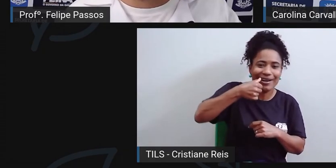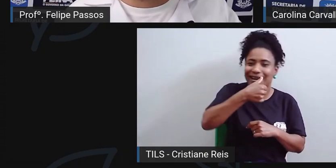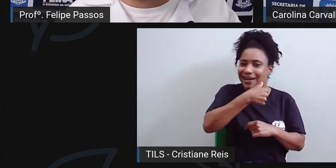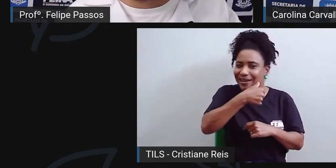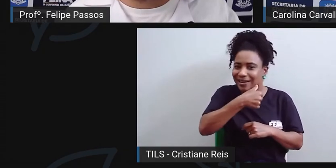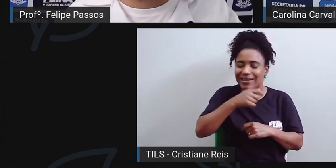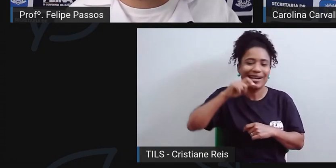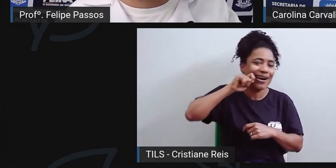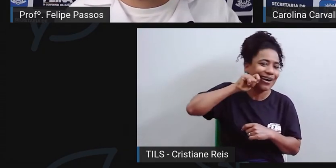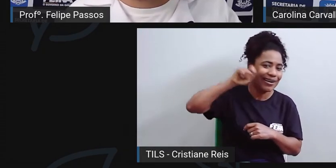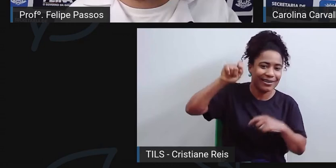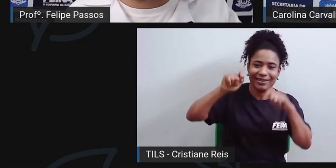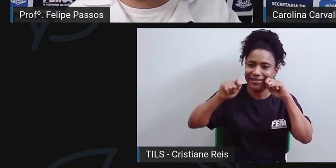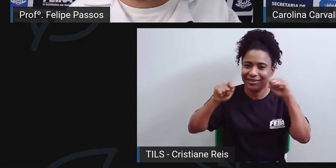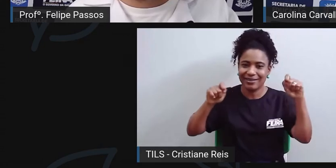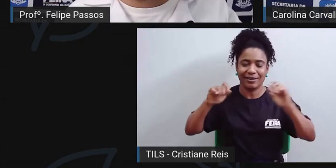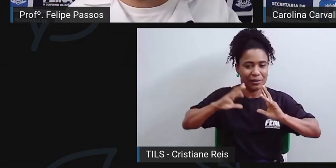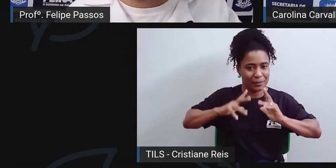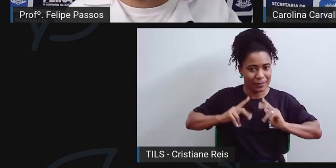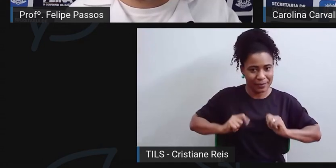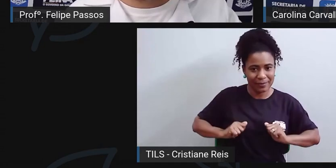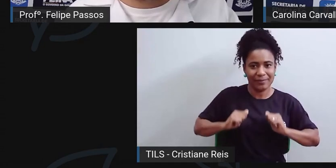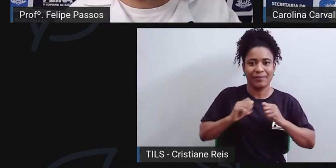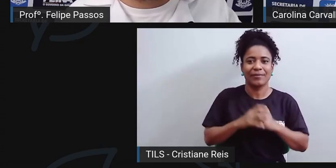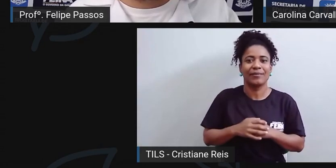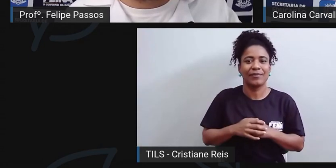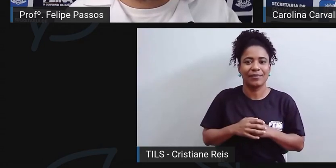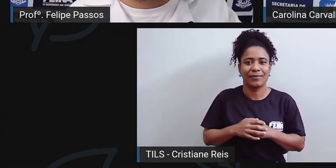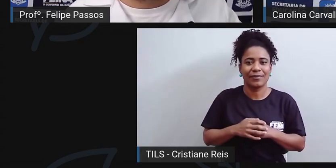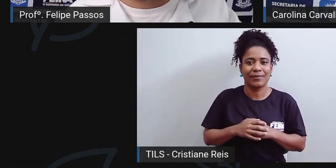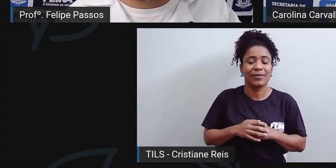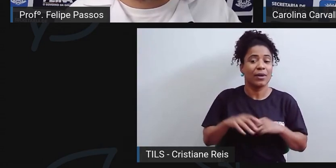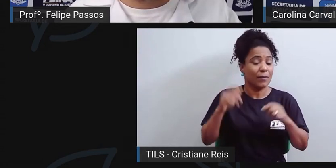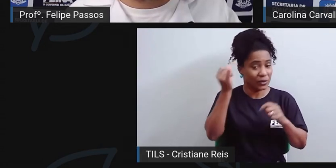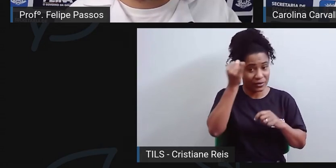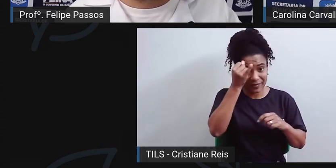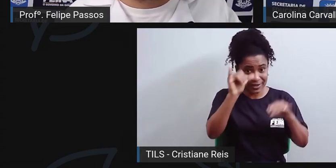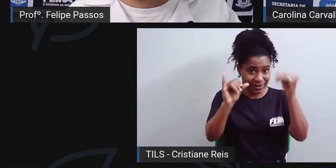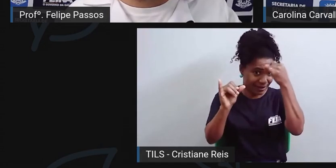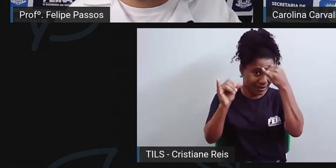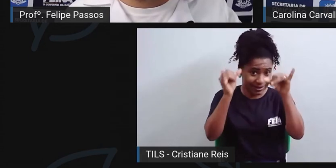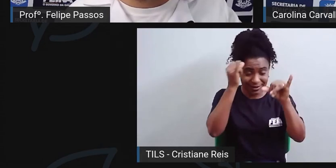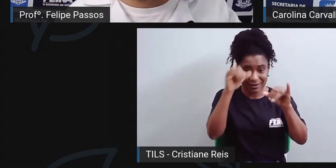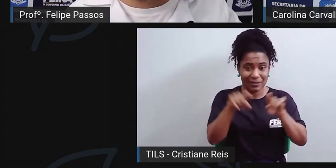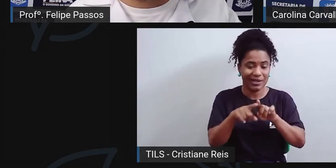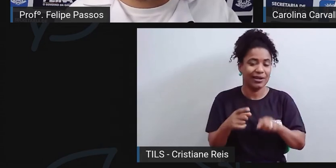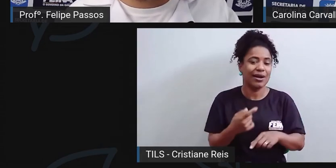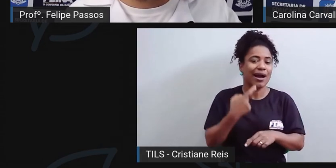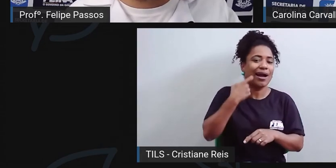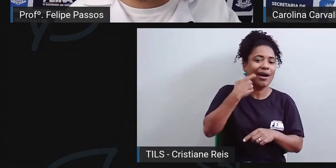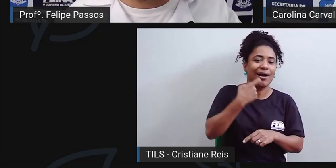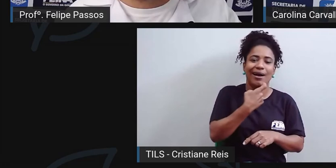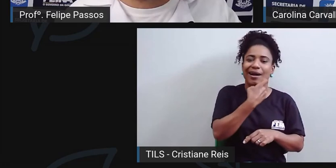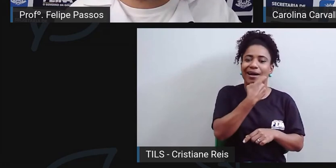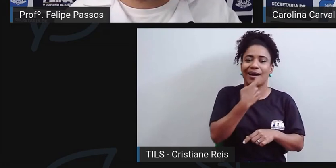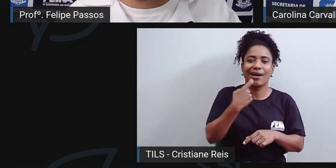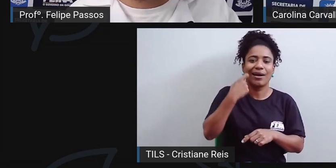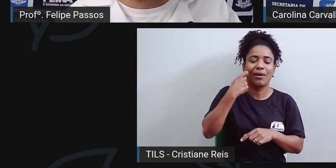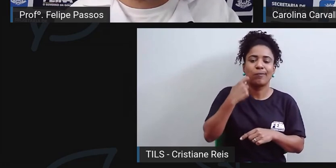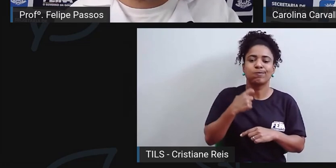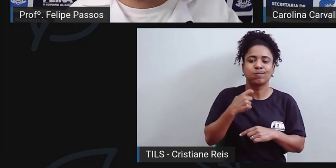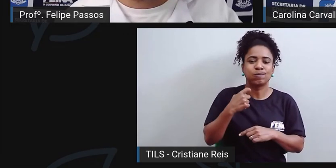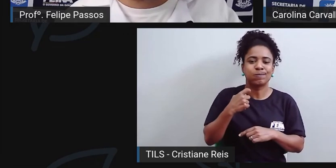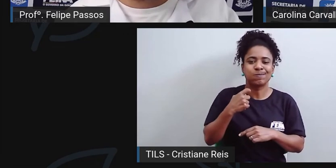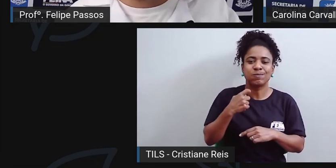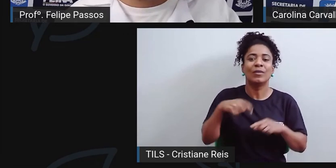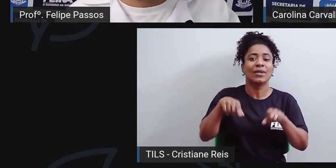extrações e também oferece a parte preventiva e existem também os centros de especialidades